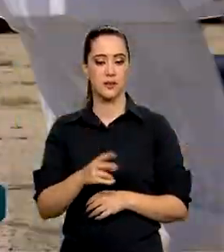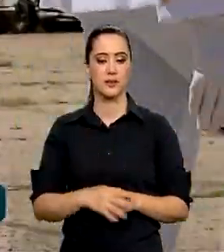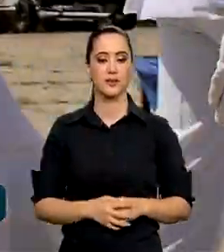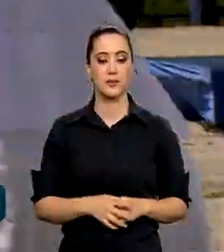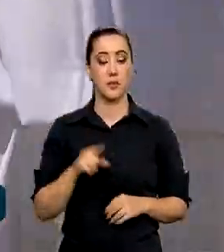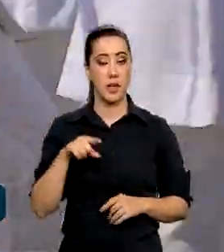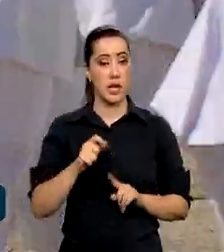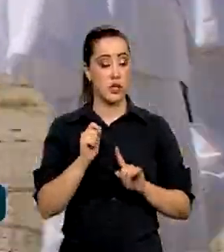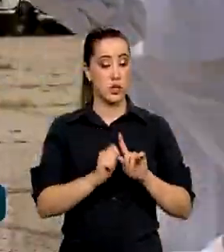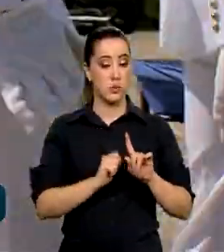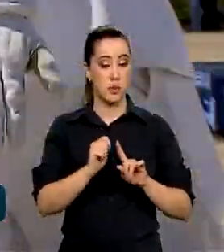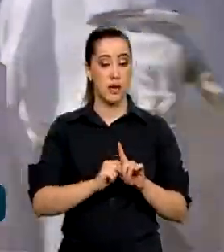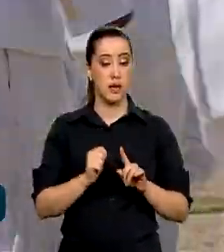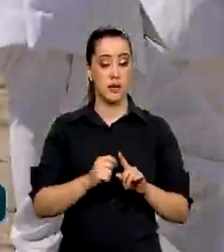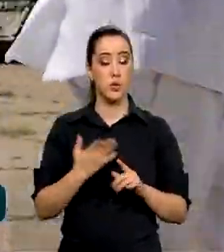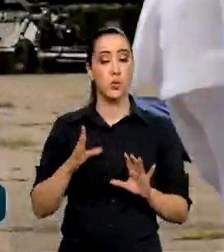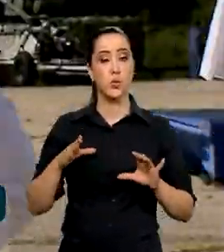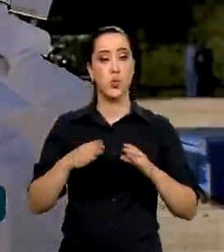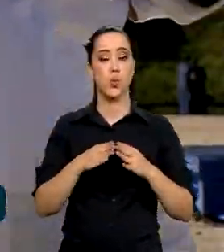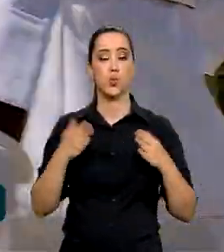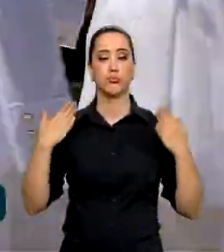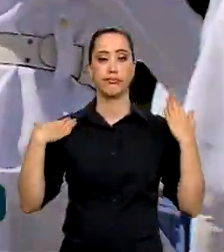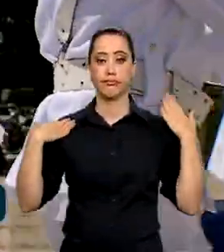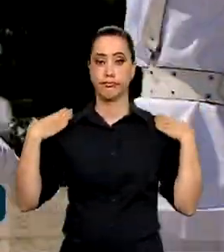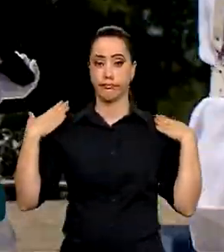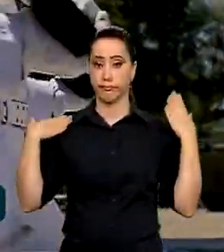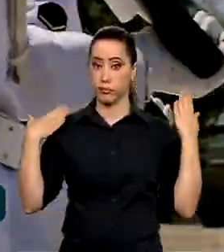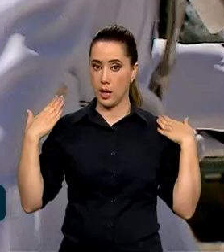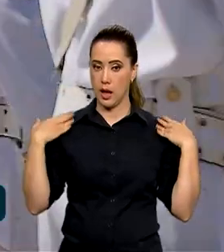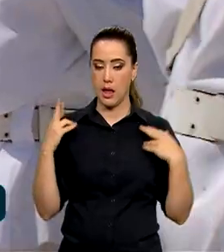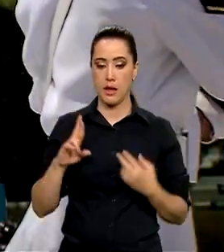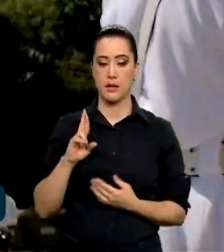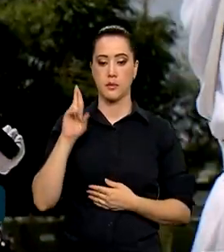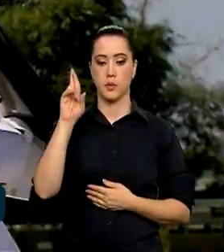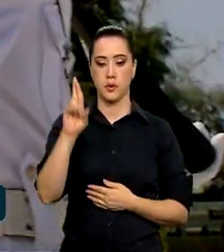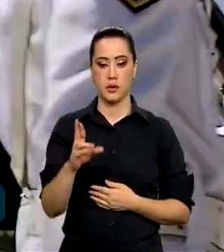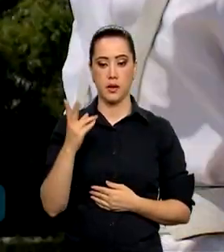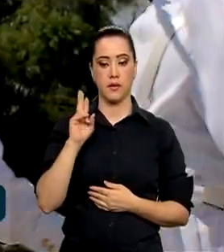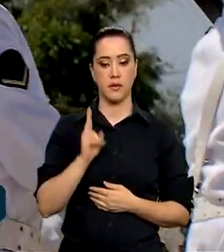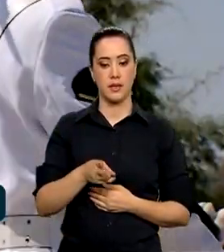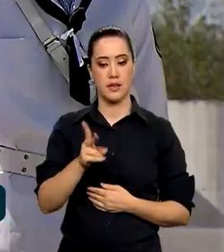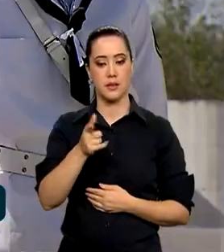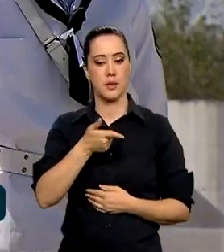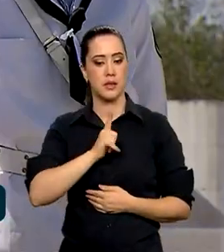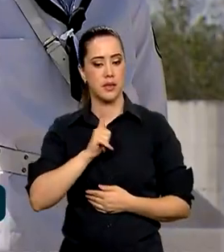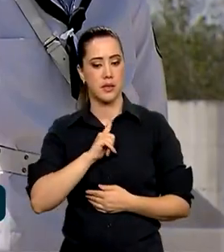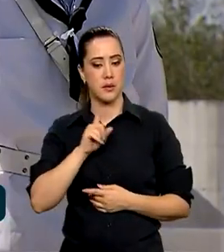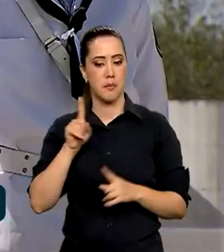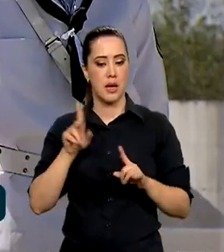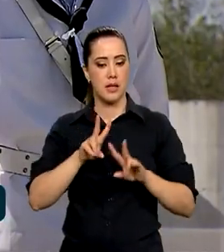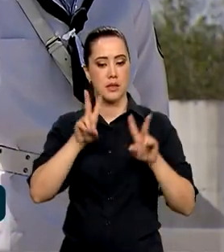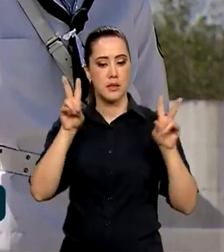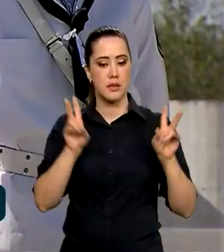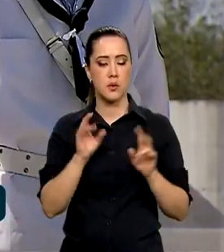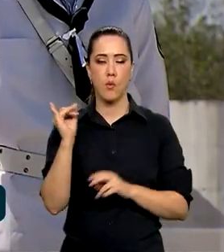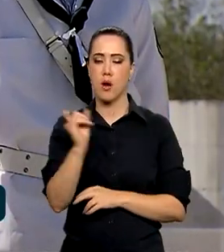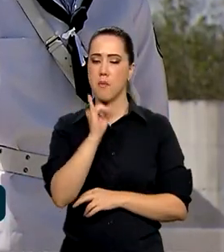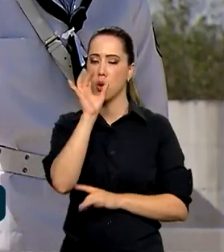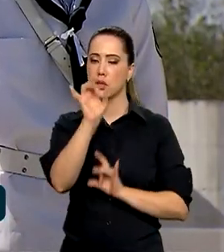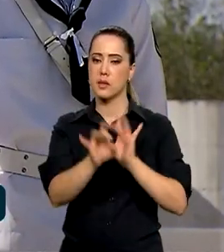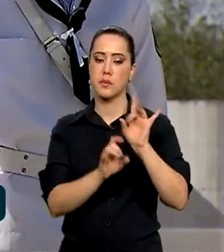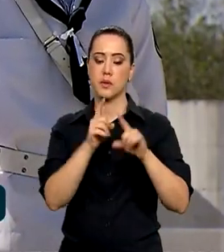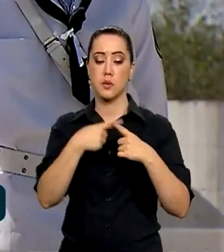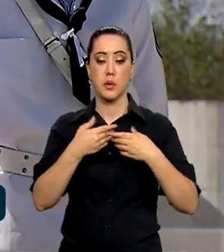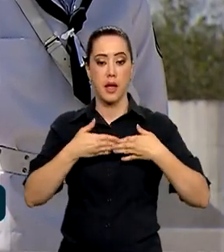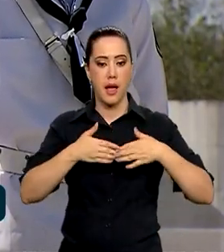Este mês a Marinha foi a responsável pela cerimônia, que apesar de tradicional, tem um quê especial porque